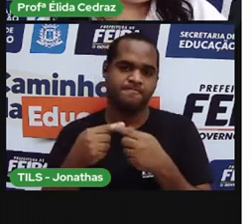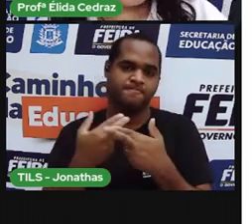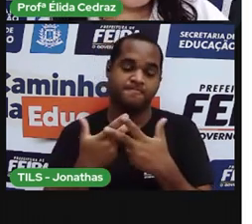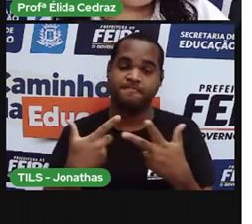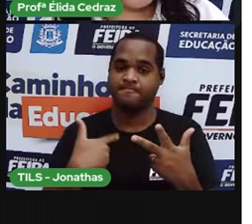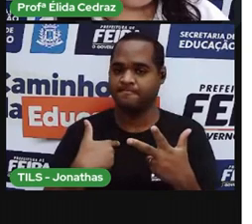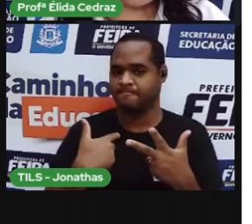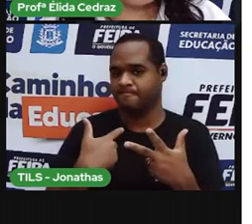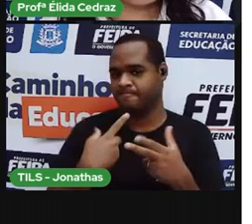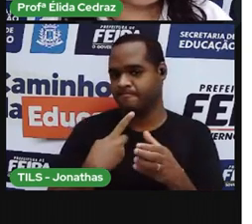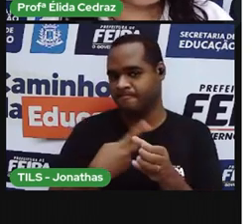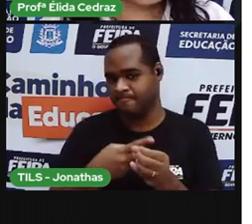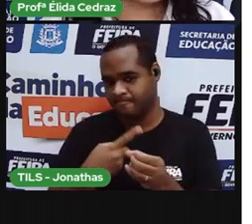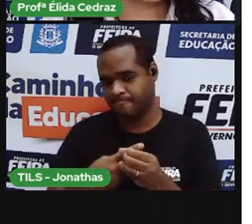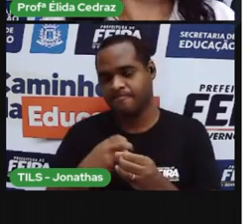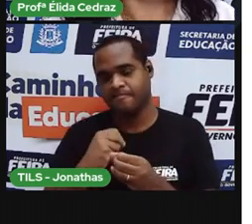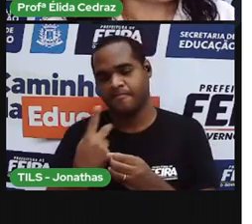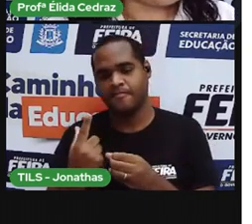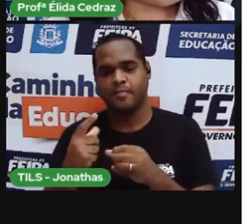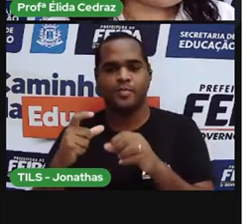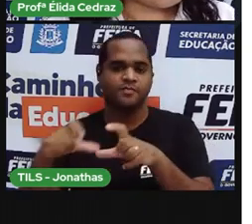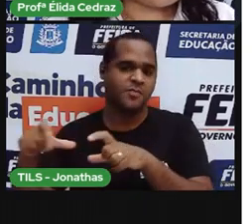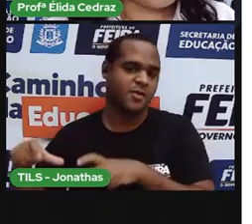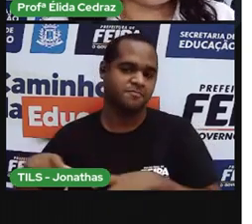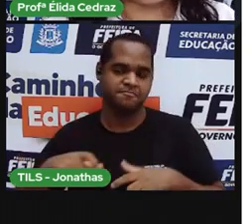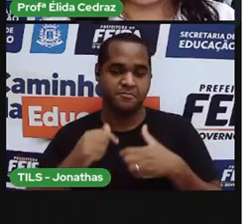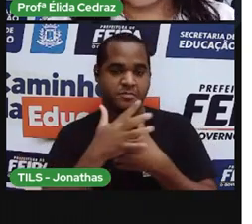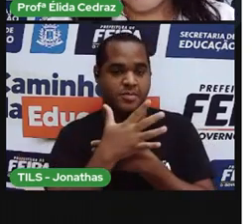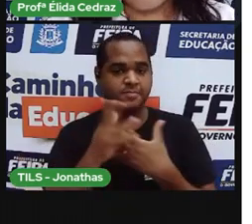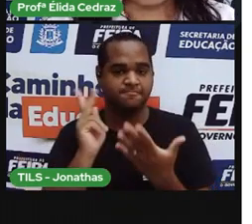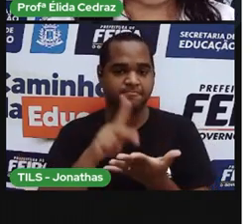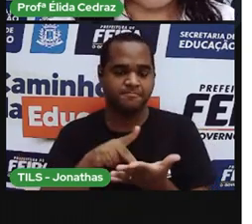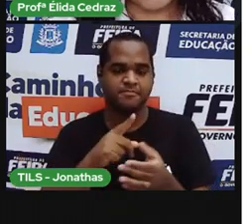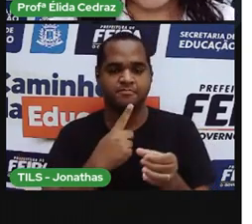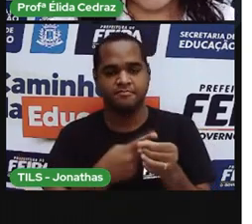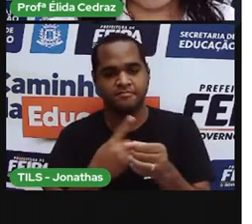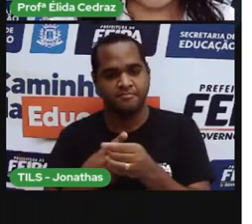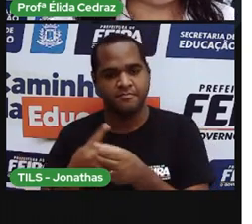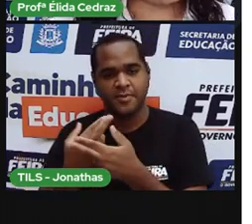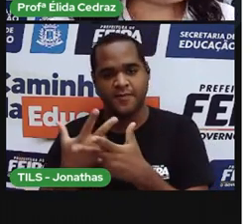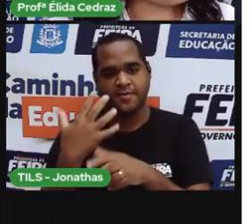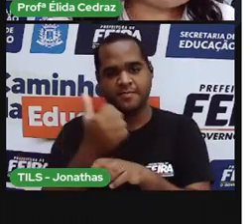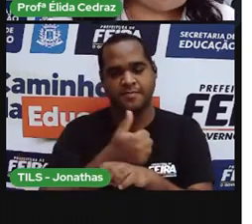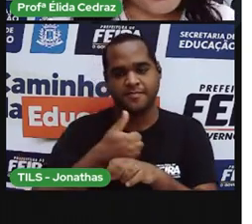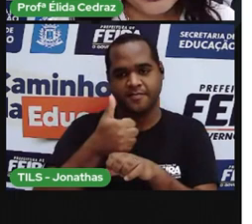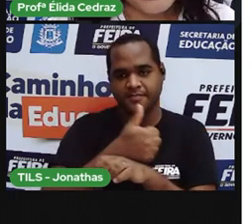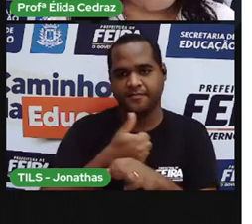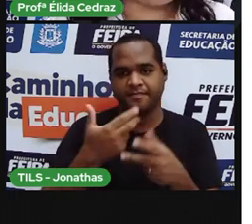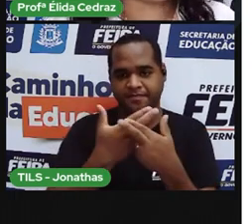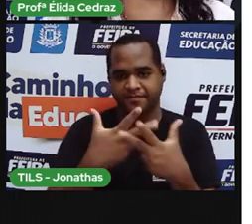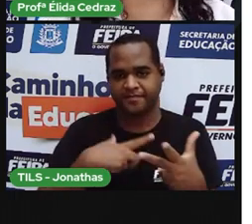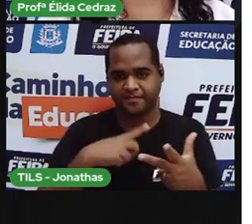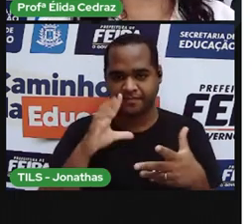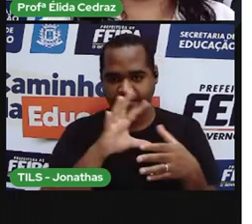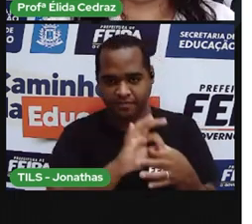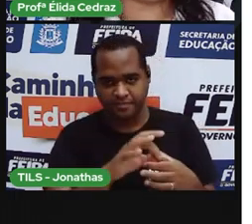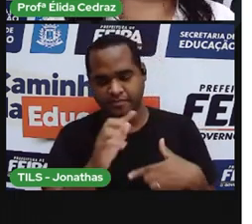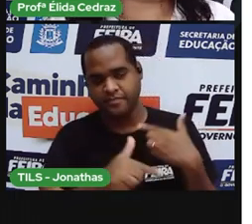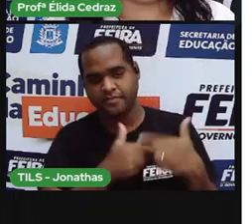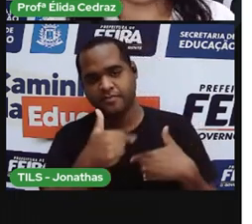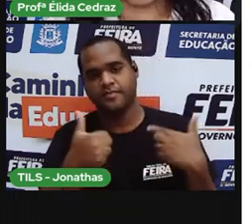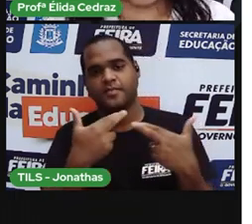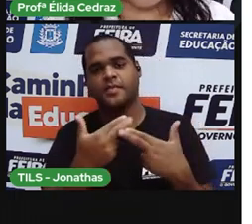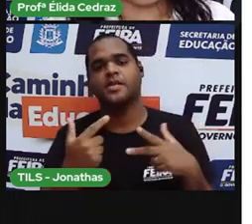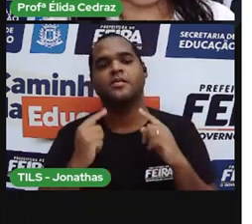e da zona rural. A zona rural tem profissões também, tem muito trabalho, tem tudo